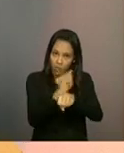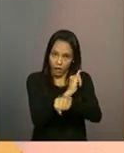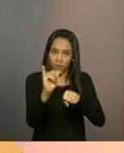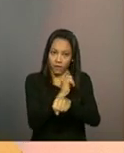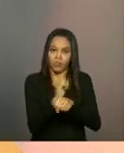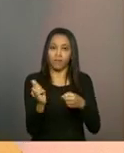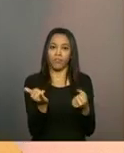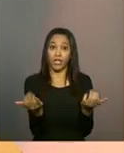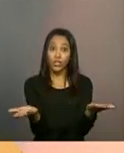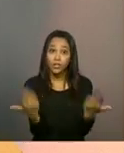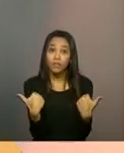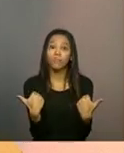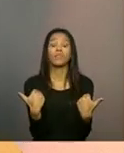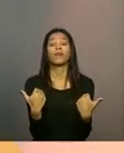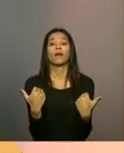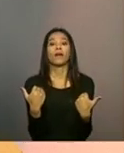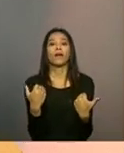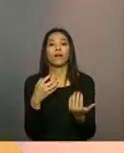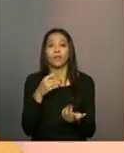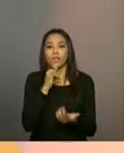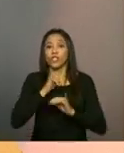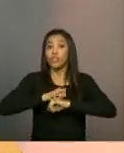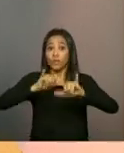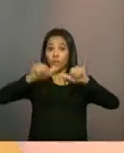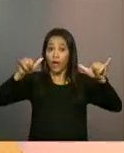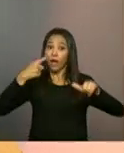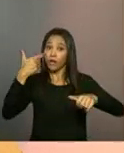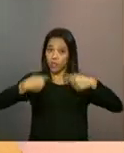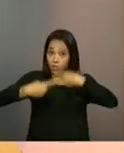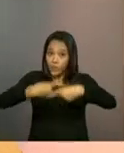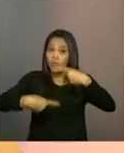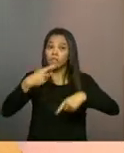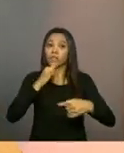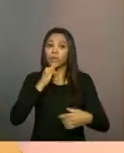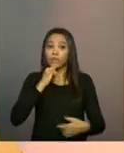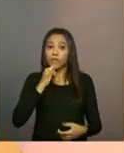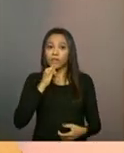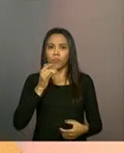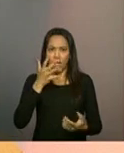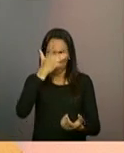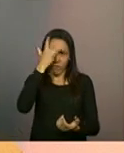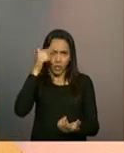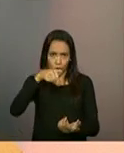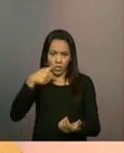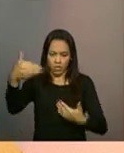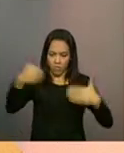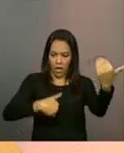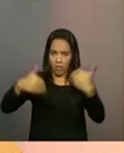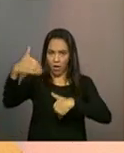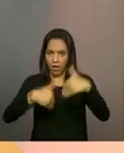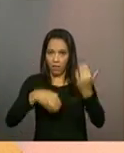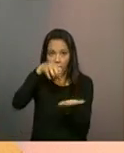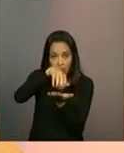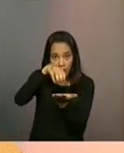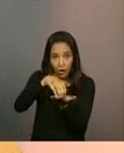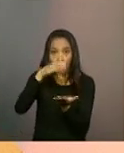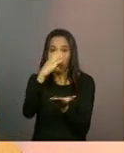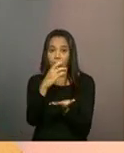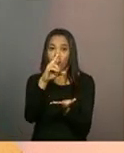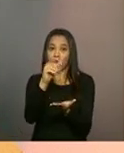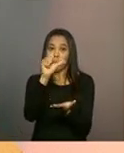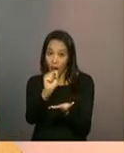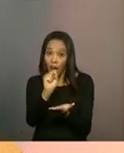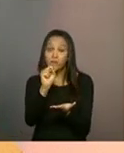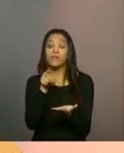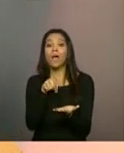ao divulgar o CRAS para outras políticas, né? Pode mobilizar esse público que já está sendo atendido por outras políticas para vir ao CRAS,